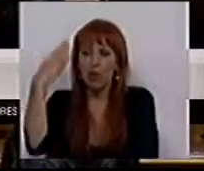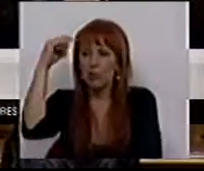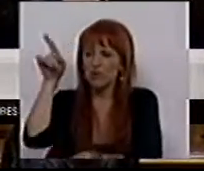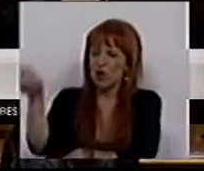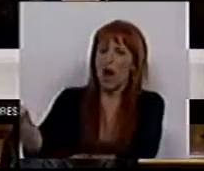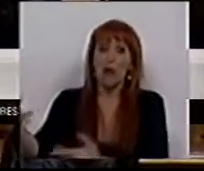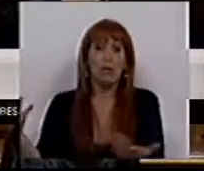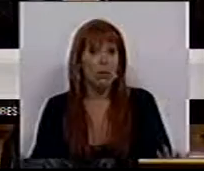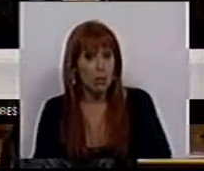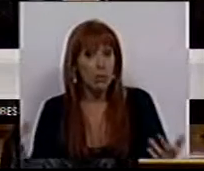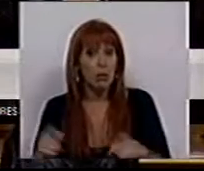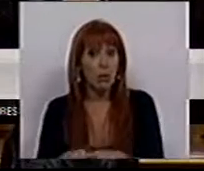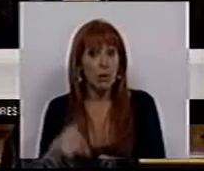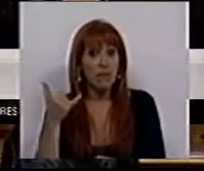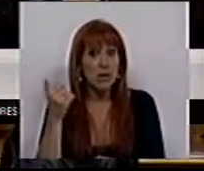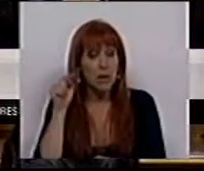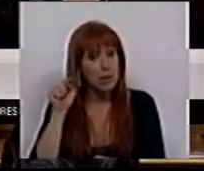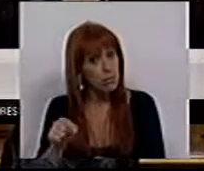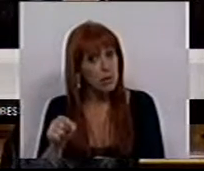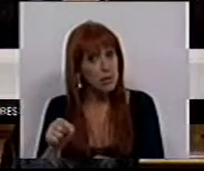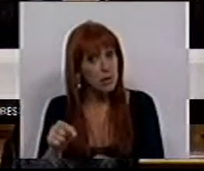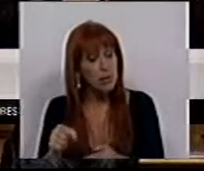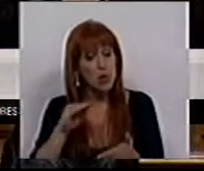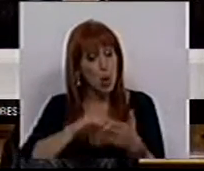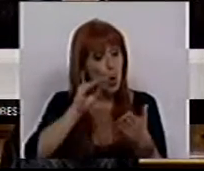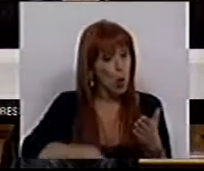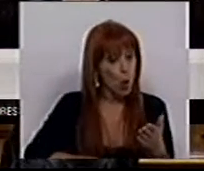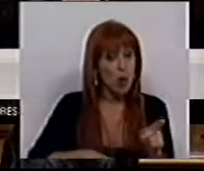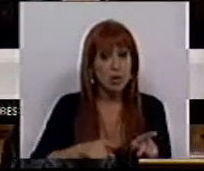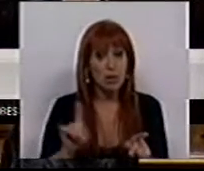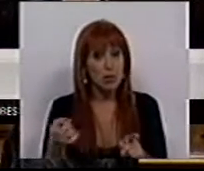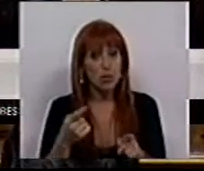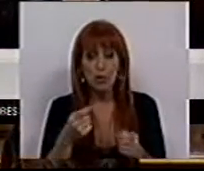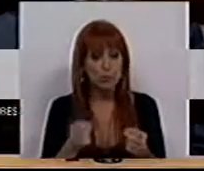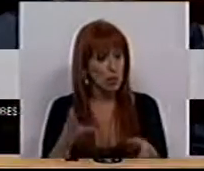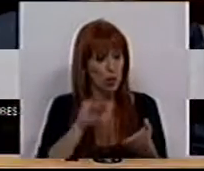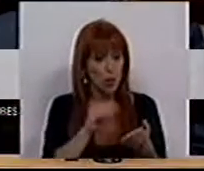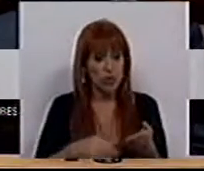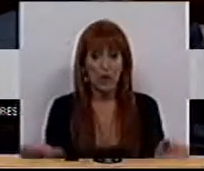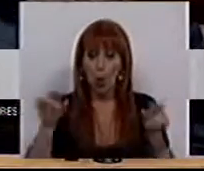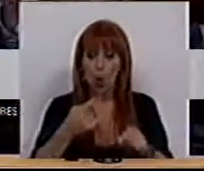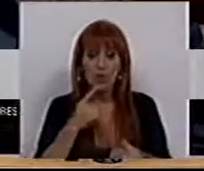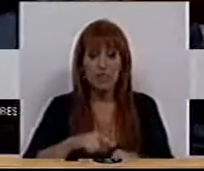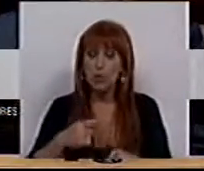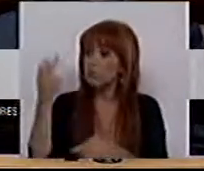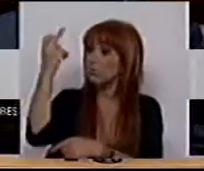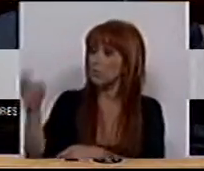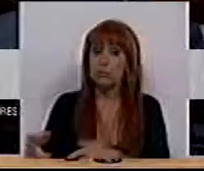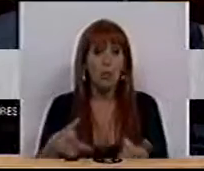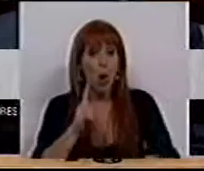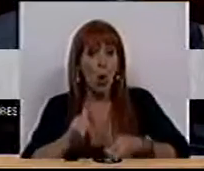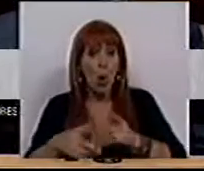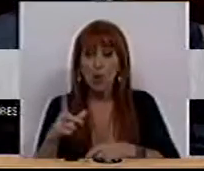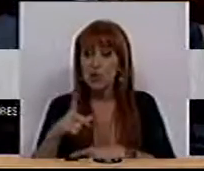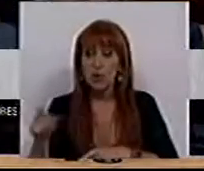profissionais, que, aliás, 25 mil, entre contratados que não foram renovados os seus contratos, os que se aposentaram, são